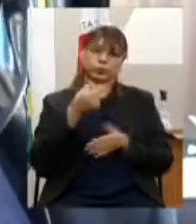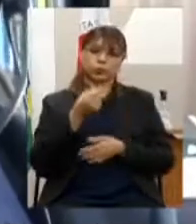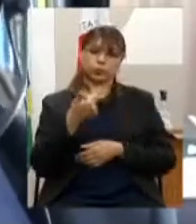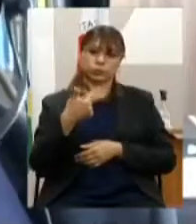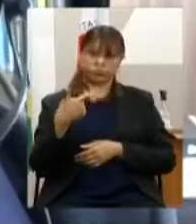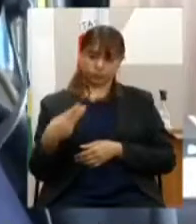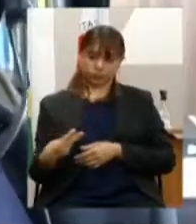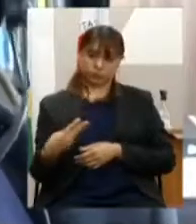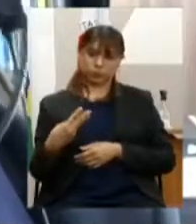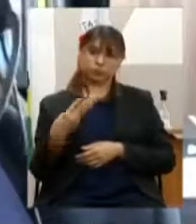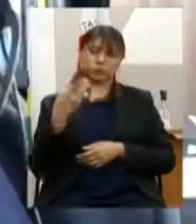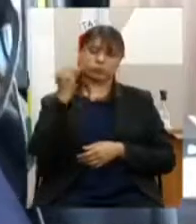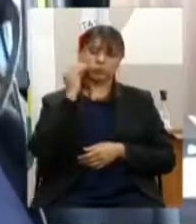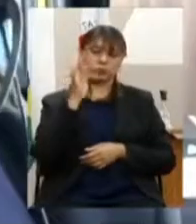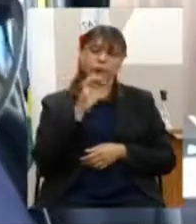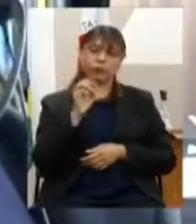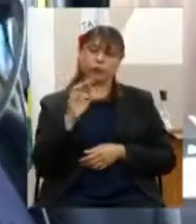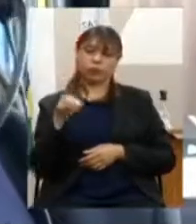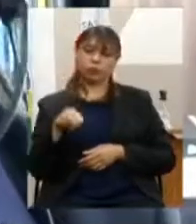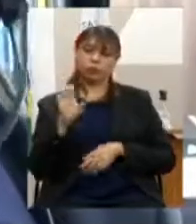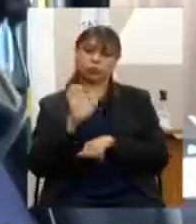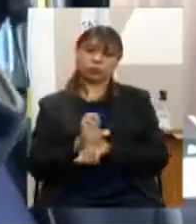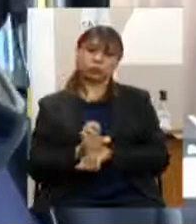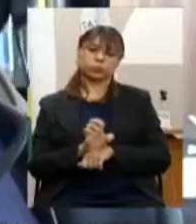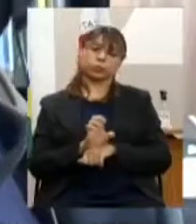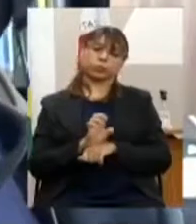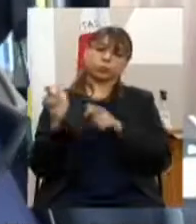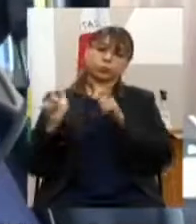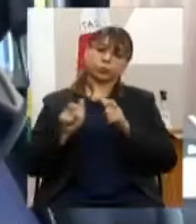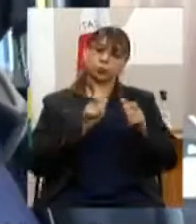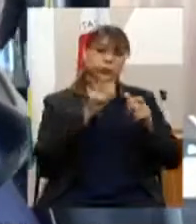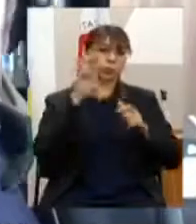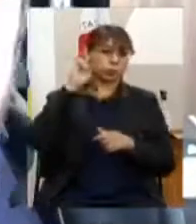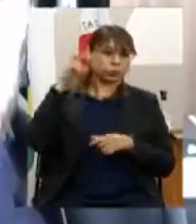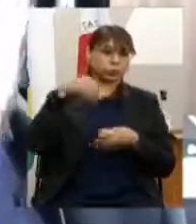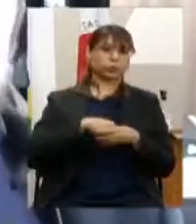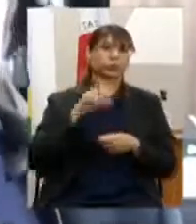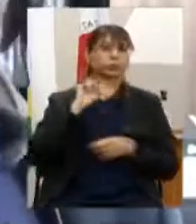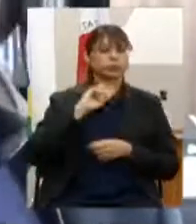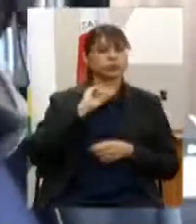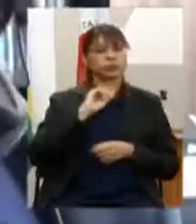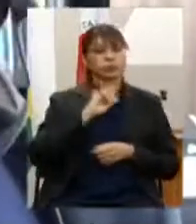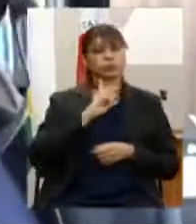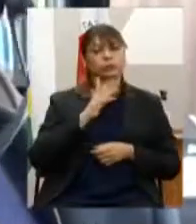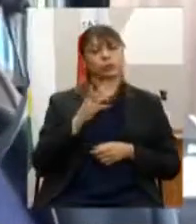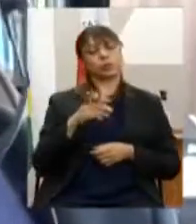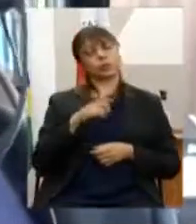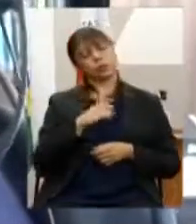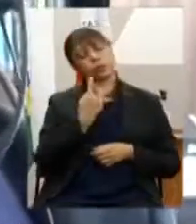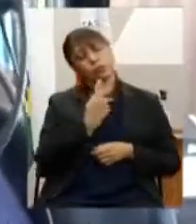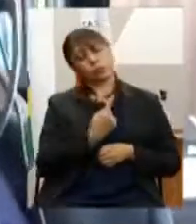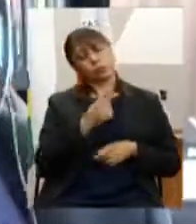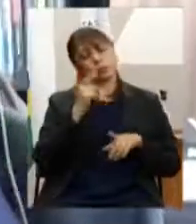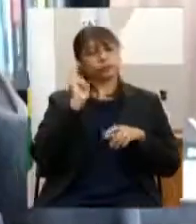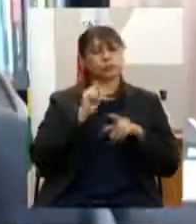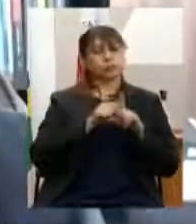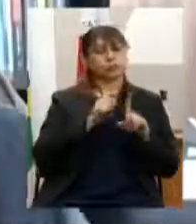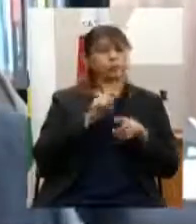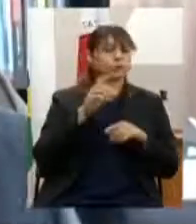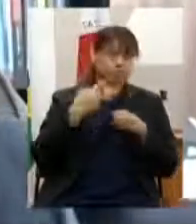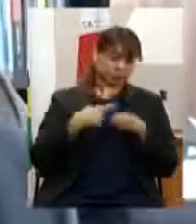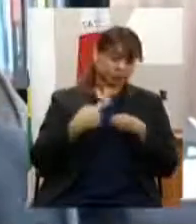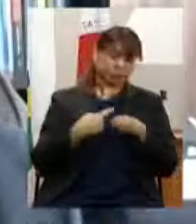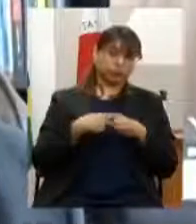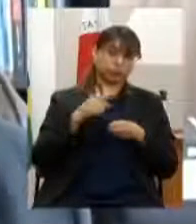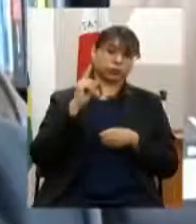do fórum estadual dos pontos de cultura de minas gerais sendo um em 2021 na cidade de uberlândia e o outro